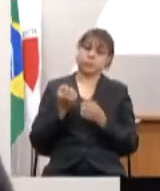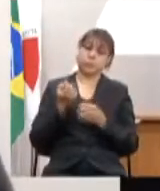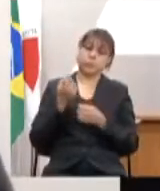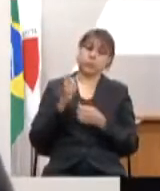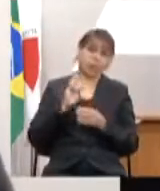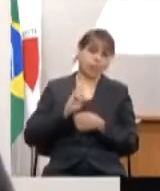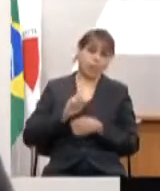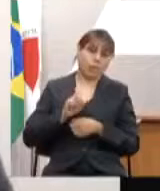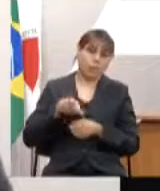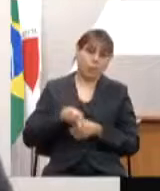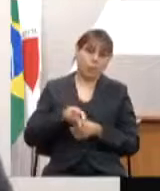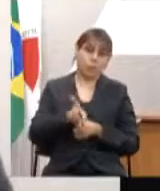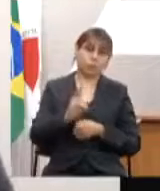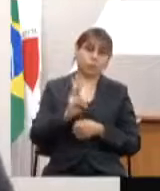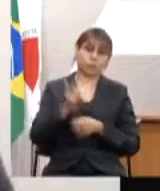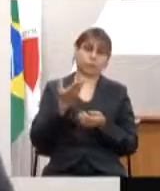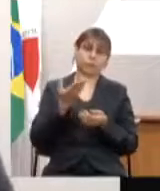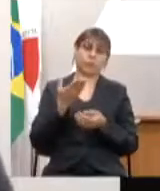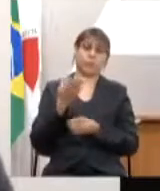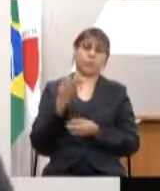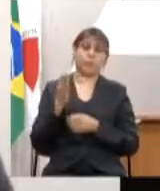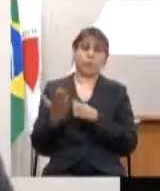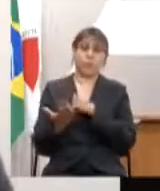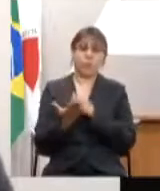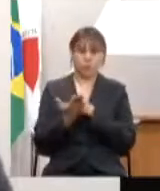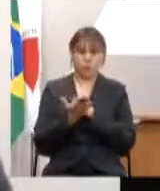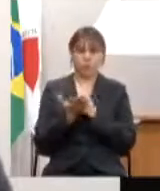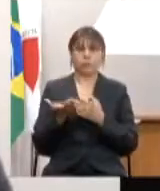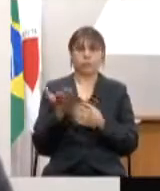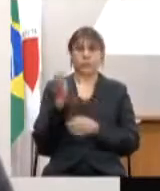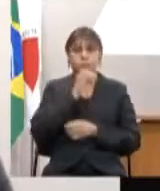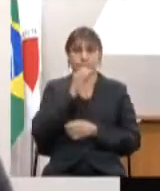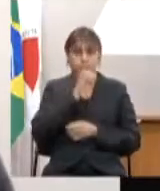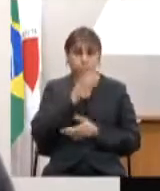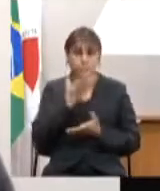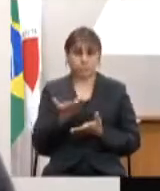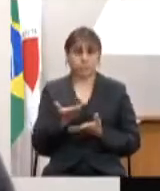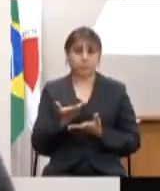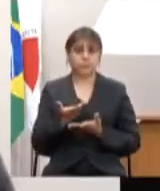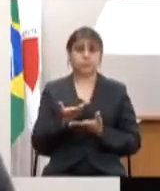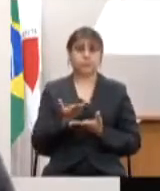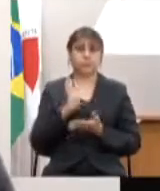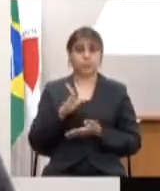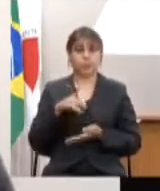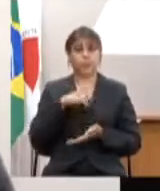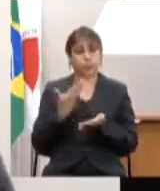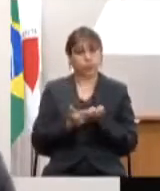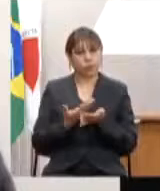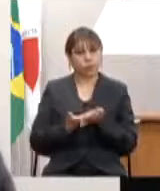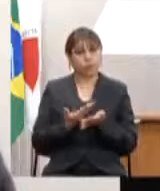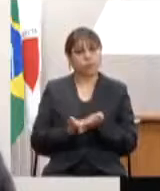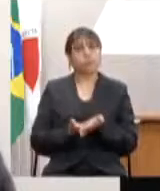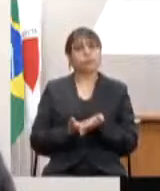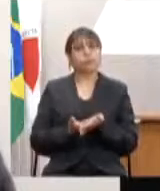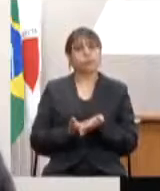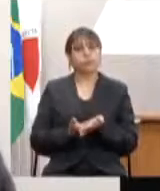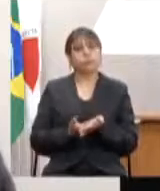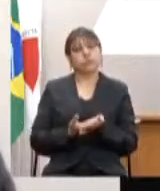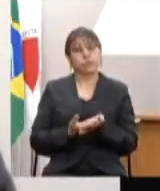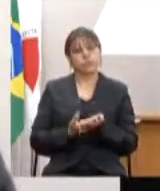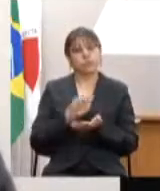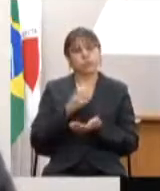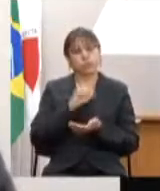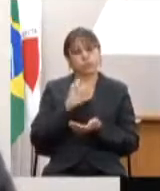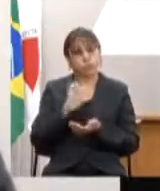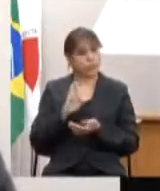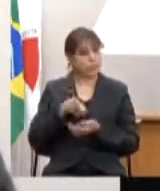estudos fundamentados inclusive a própria fundação João Pinheiro tem estudos nesse sentido vai ser dramático